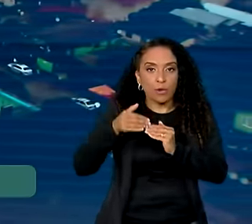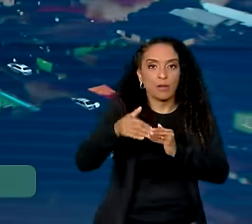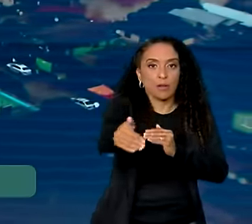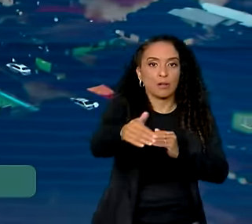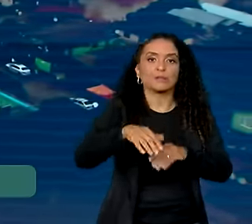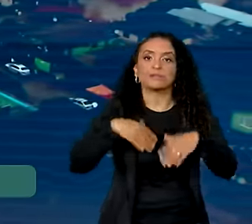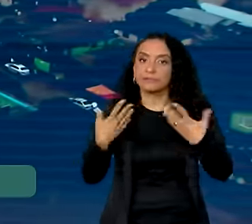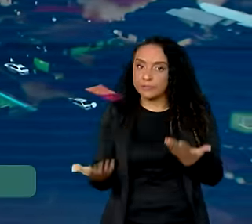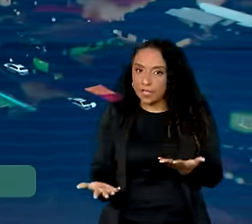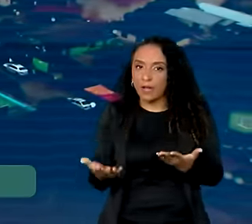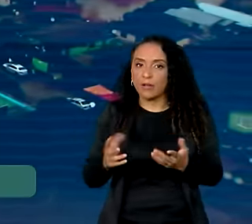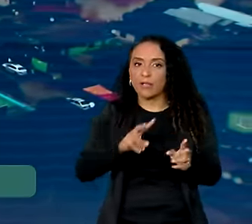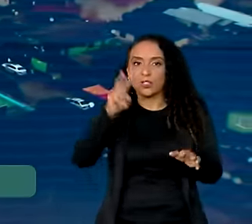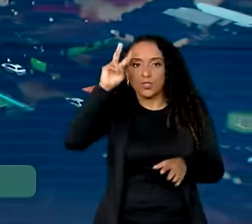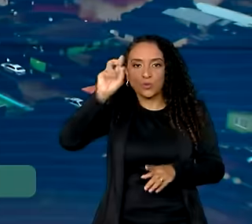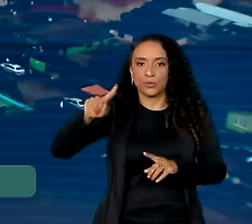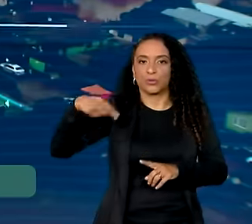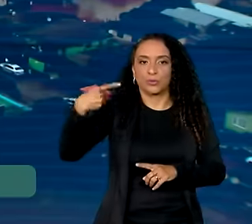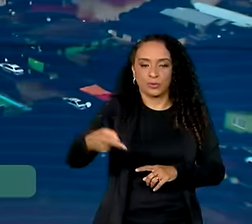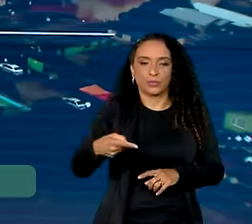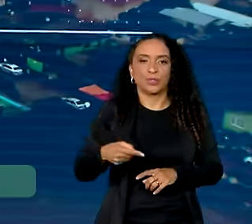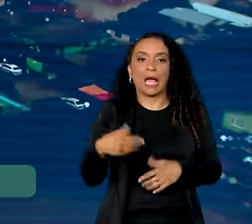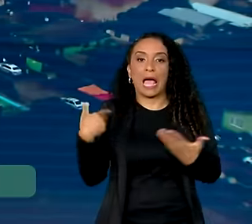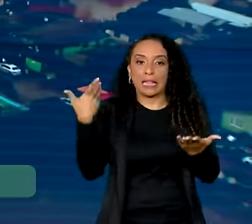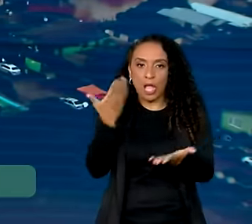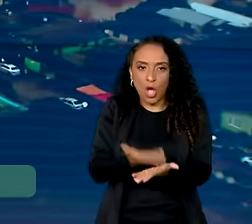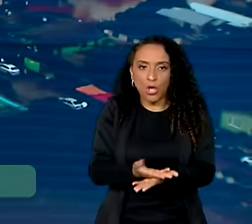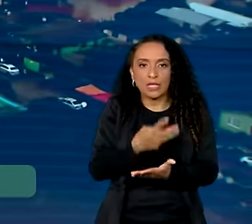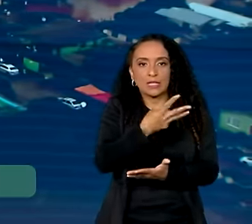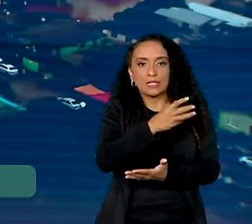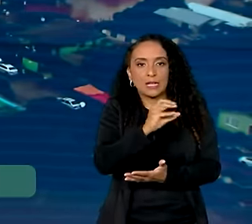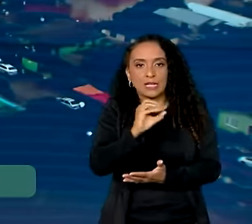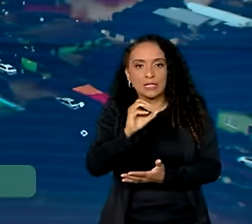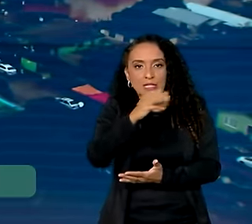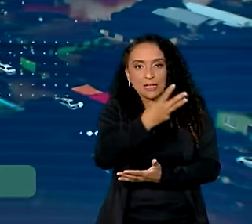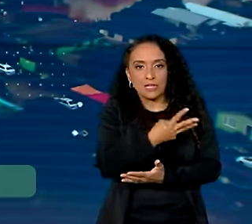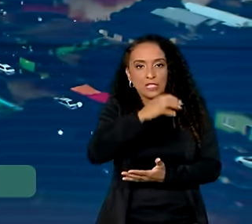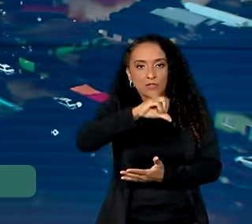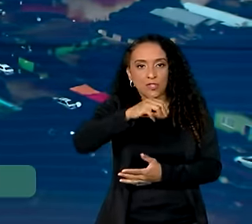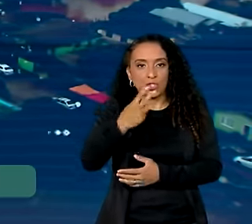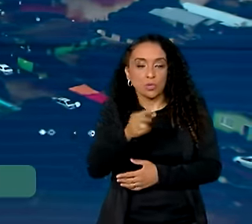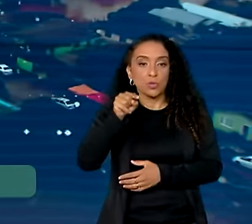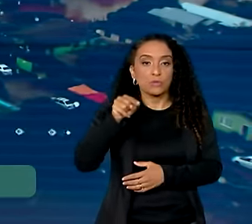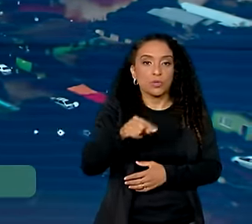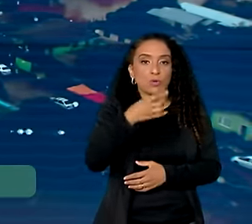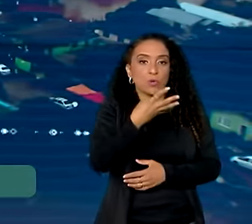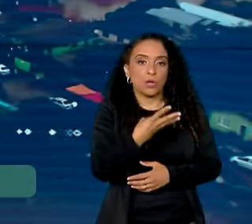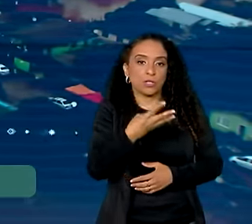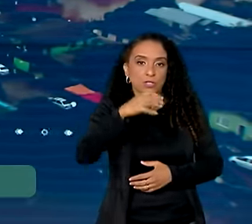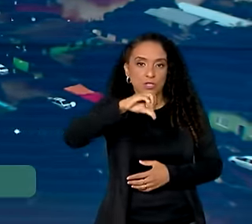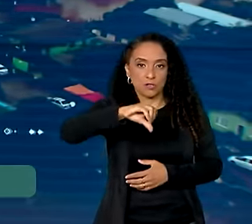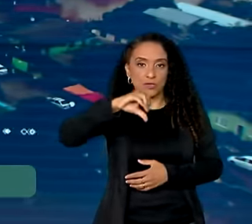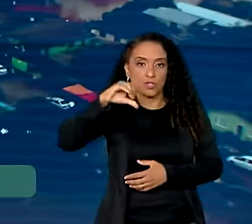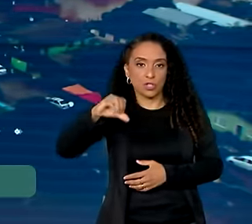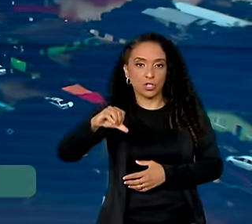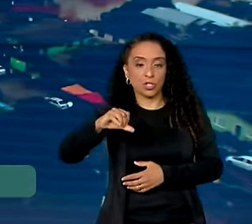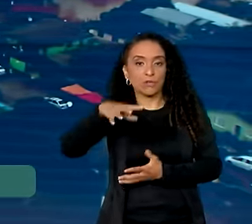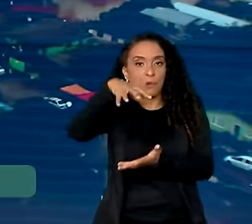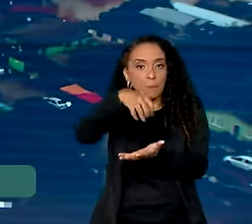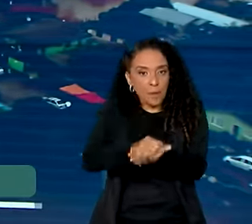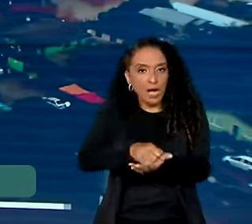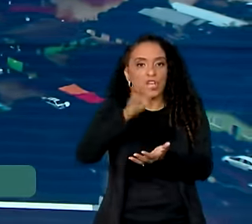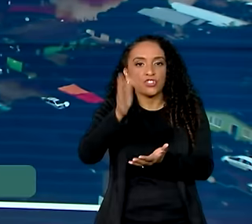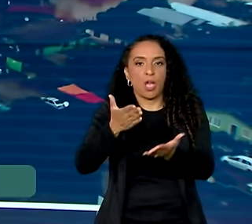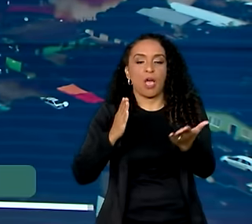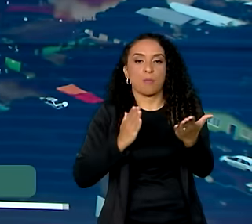novembro, portanto, a próxima segunda-feira. Até o momento, 392.499 cadastros